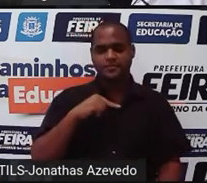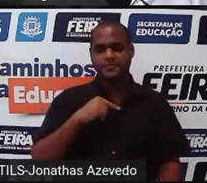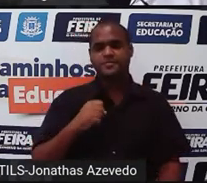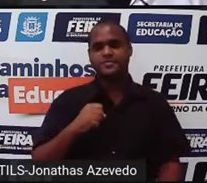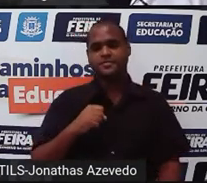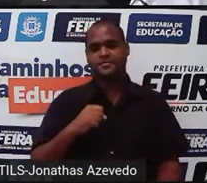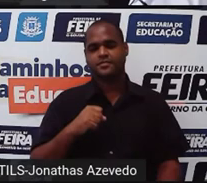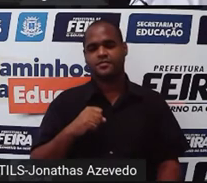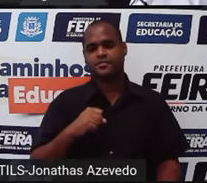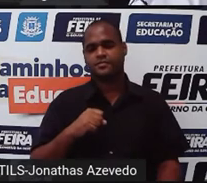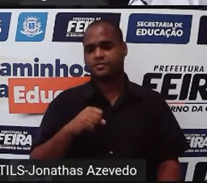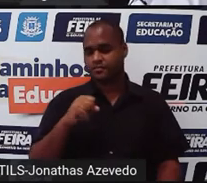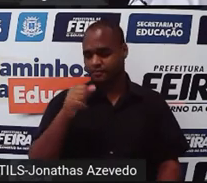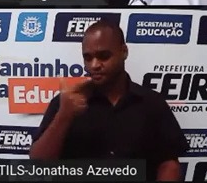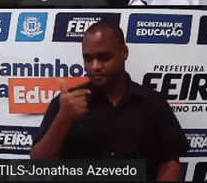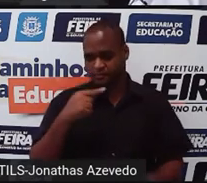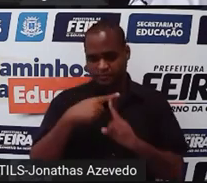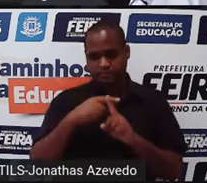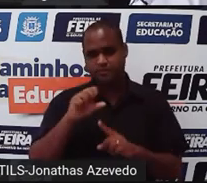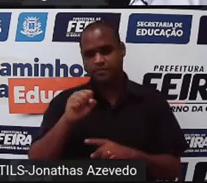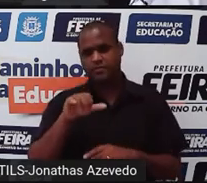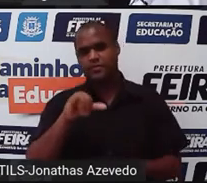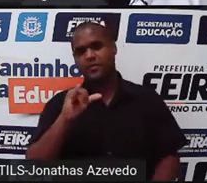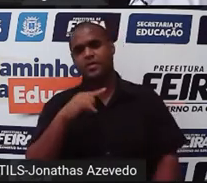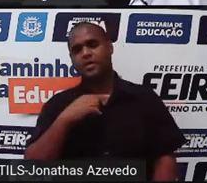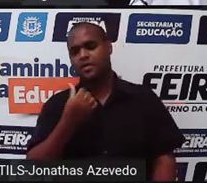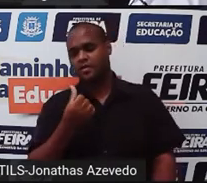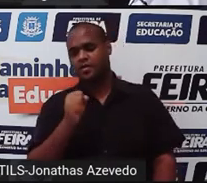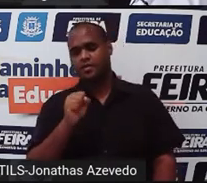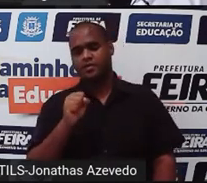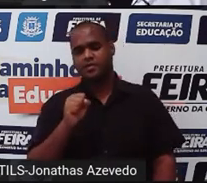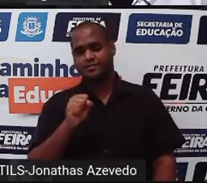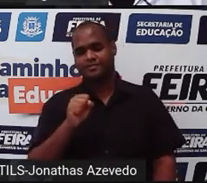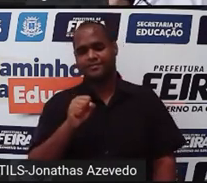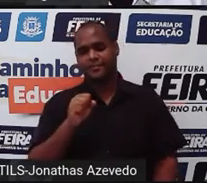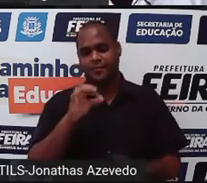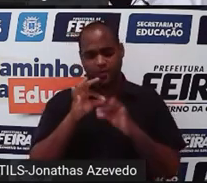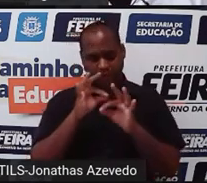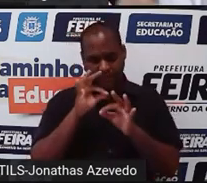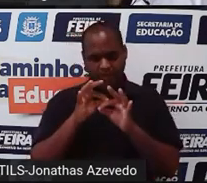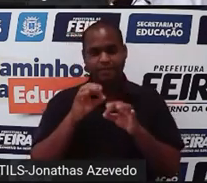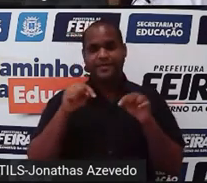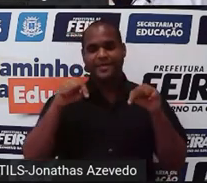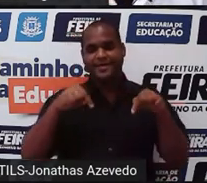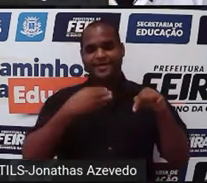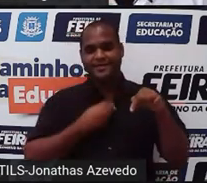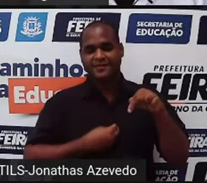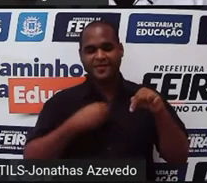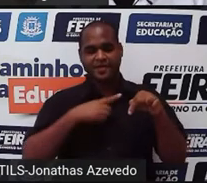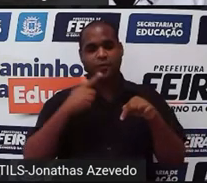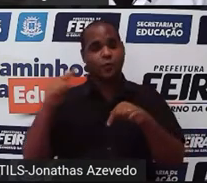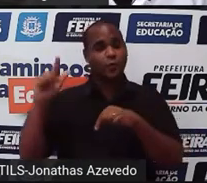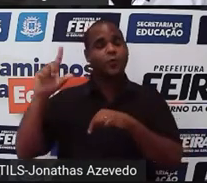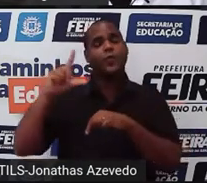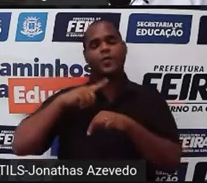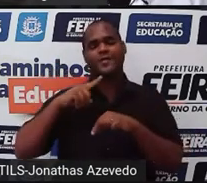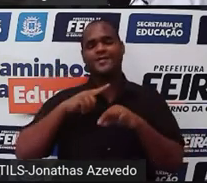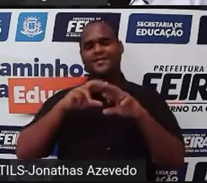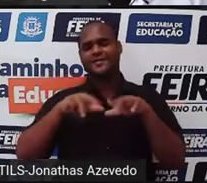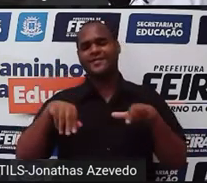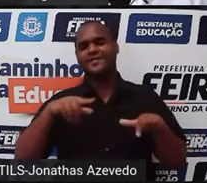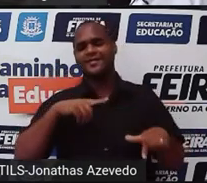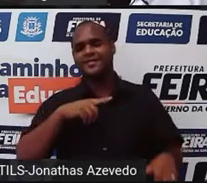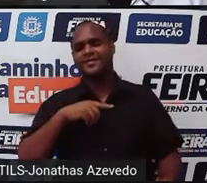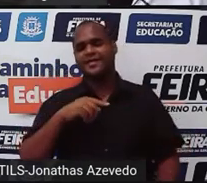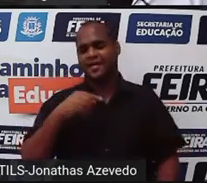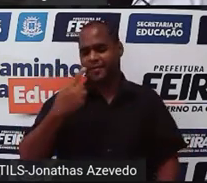mais 8Y igual a 68 canudos. E aqui eu tenho outra equação